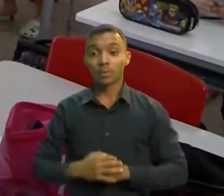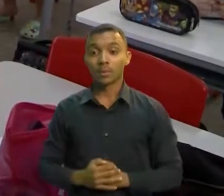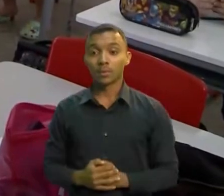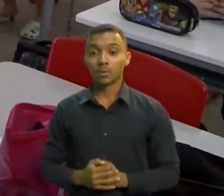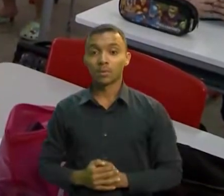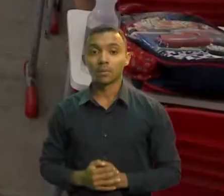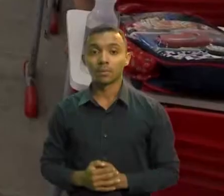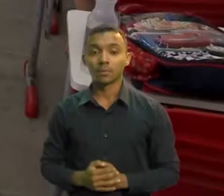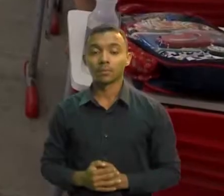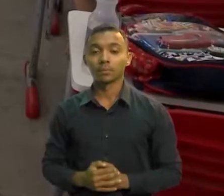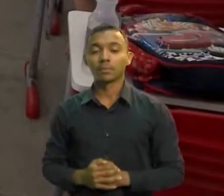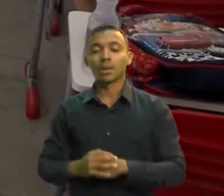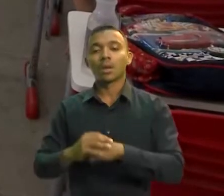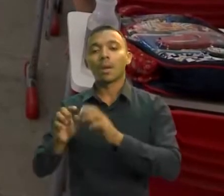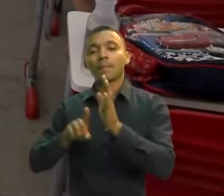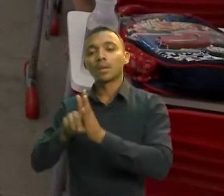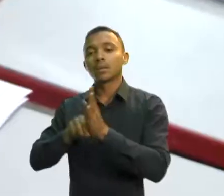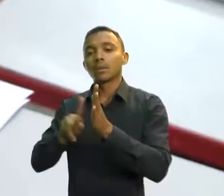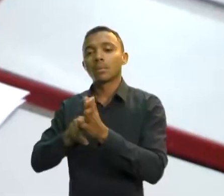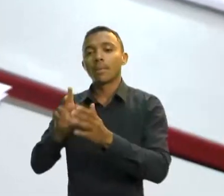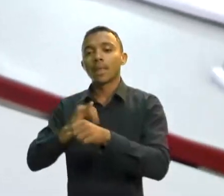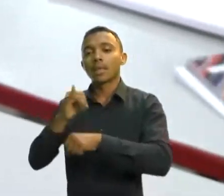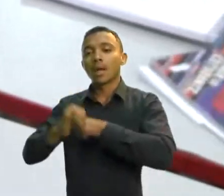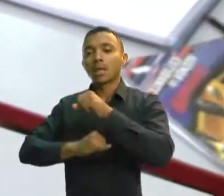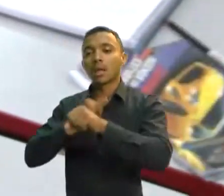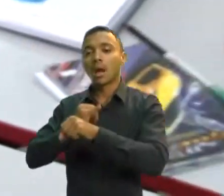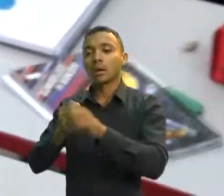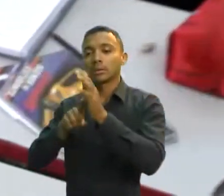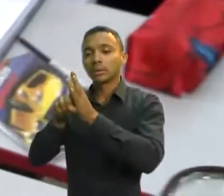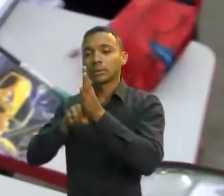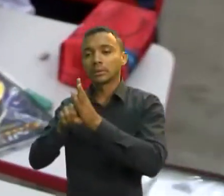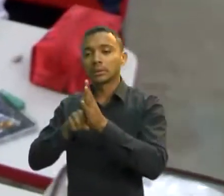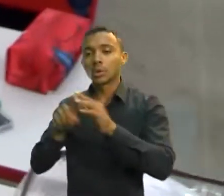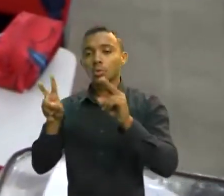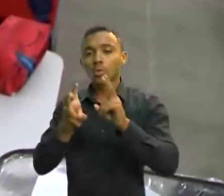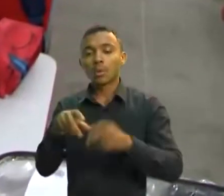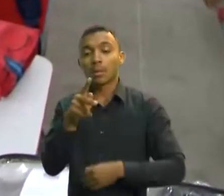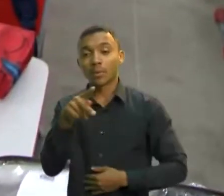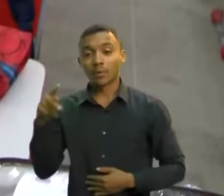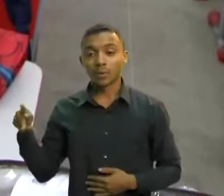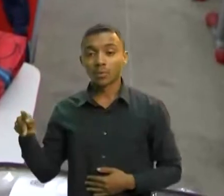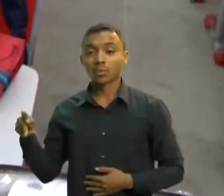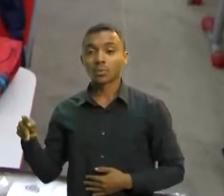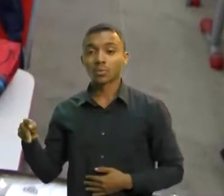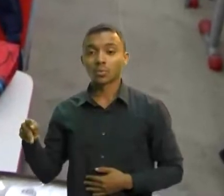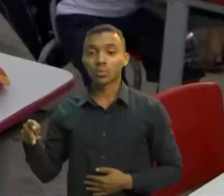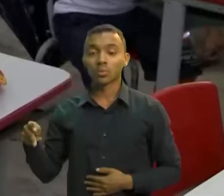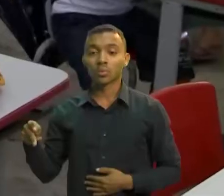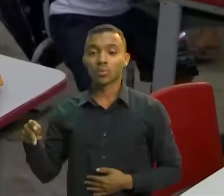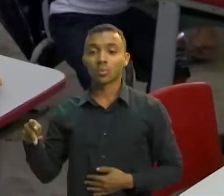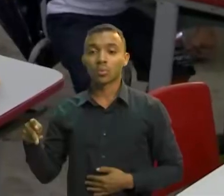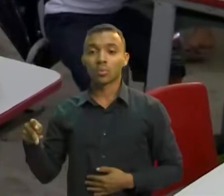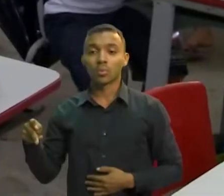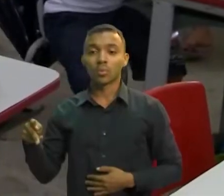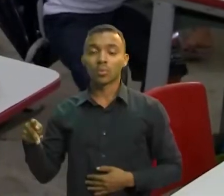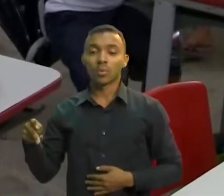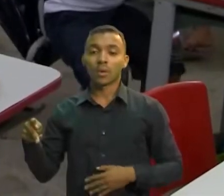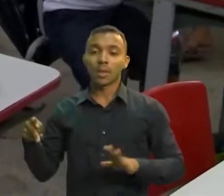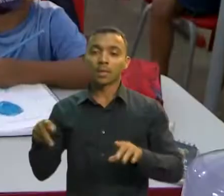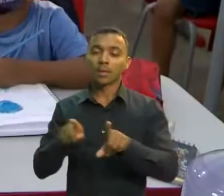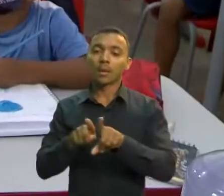internacional traz dados sobre a situação de estudantes e professores de países membros da Organização para a Cooperação do